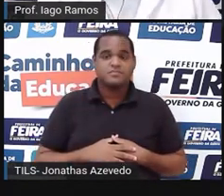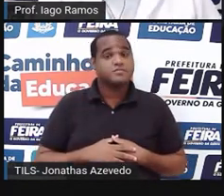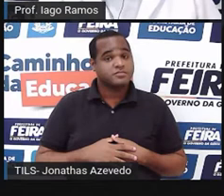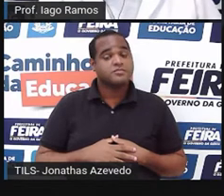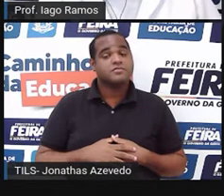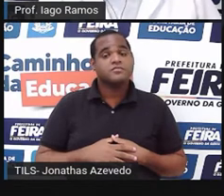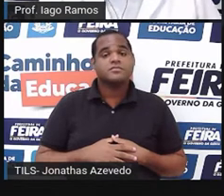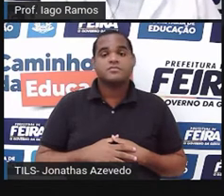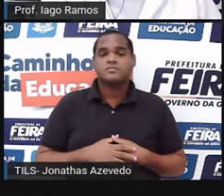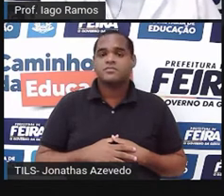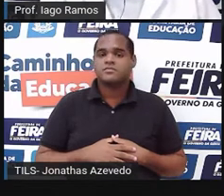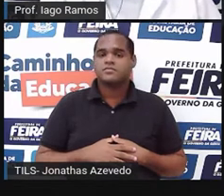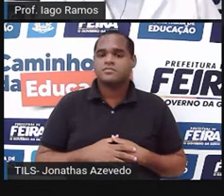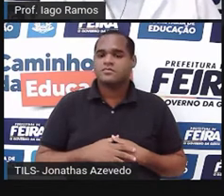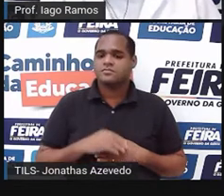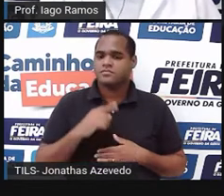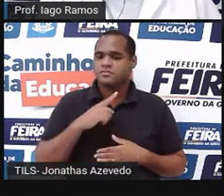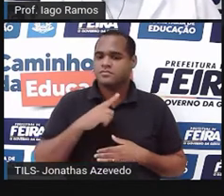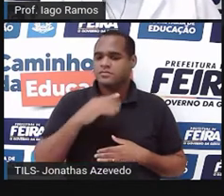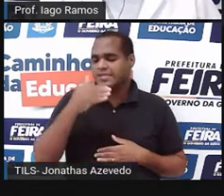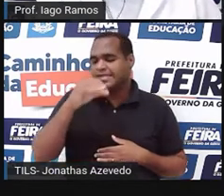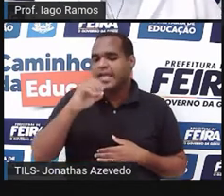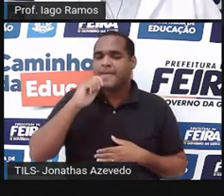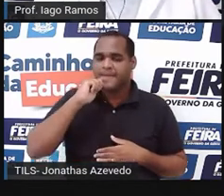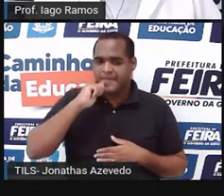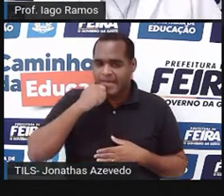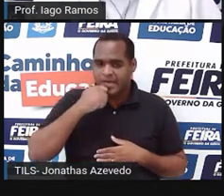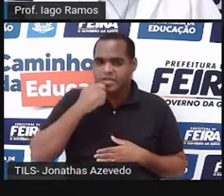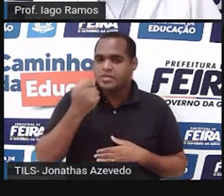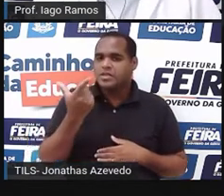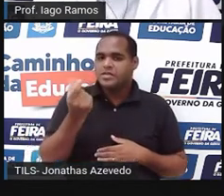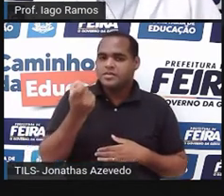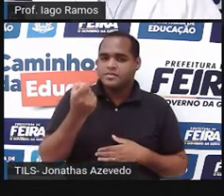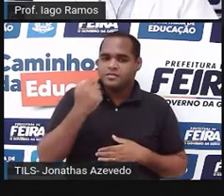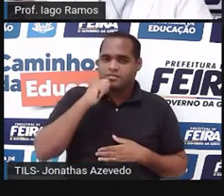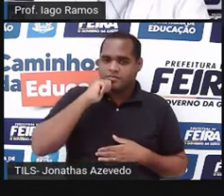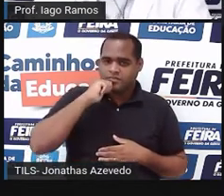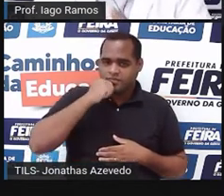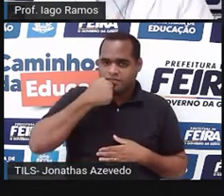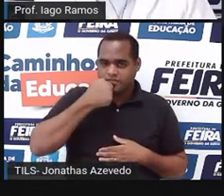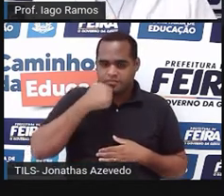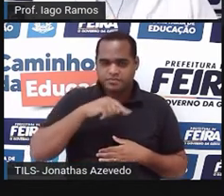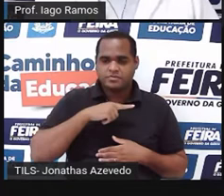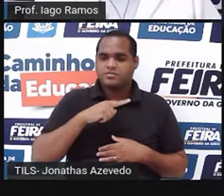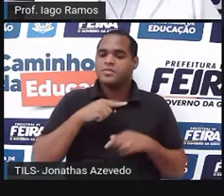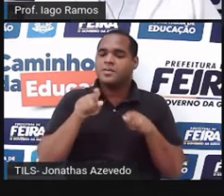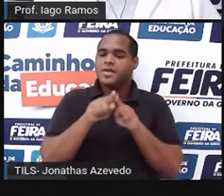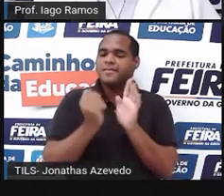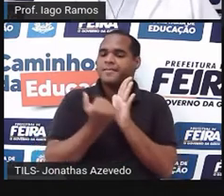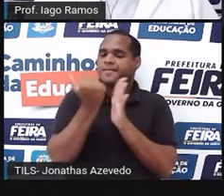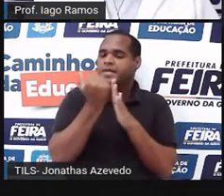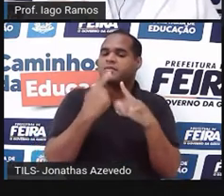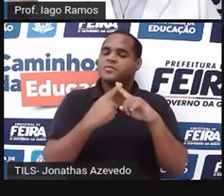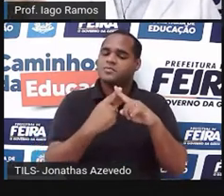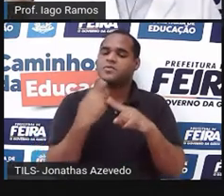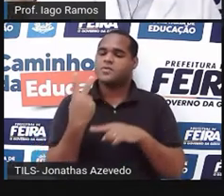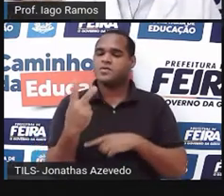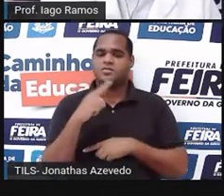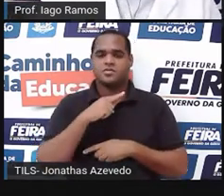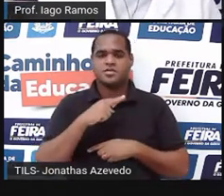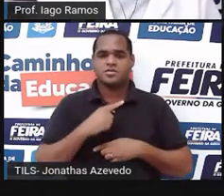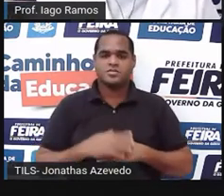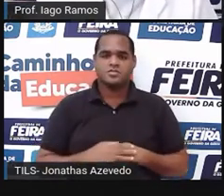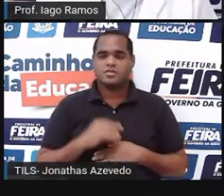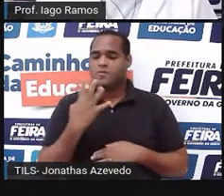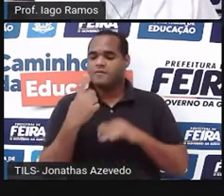pagar pelos pães que você está comprando. Então, vai aumentar. E vai aumentar como? Vai aumentar também multiplicando por 2. 4